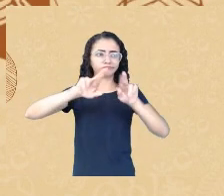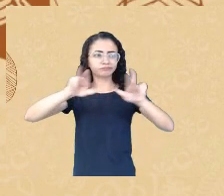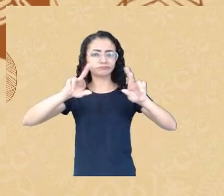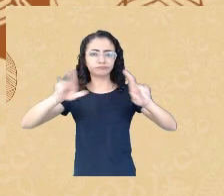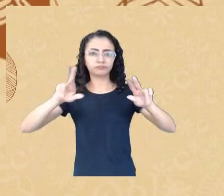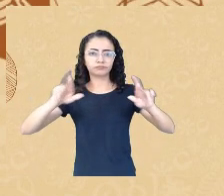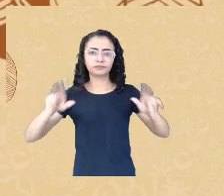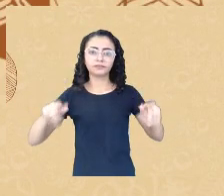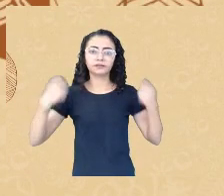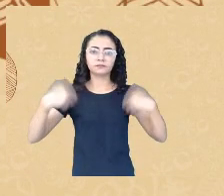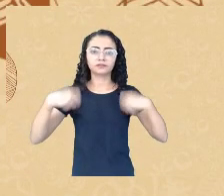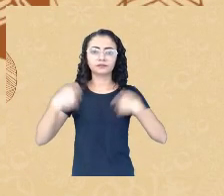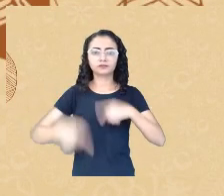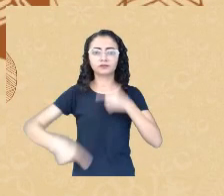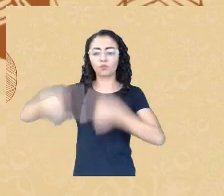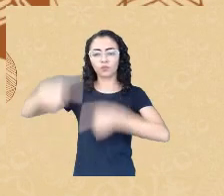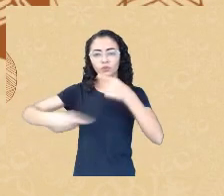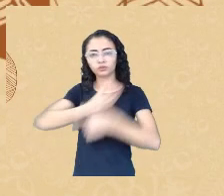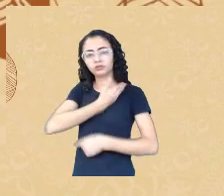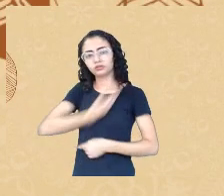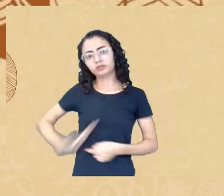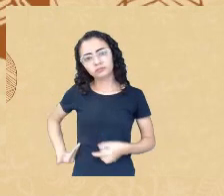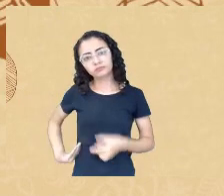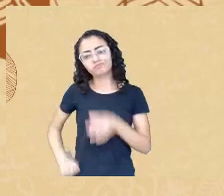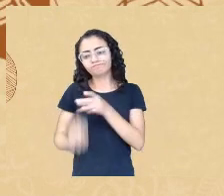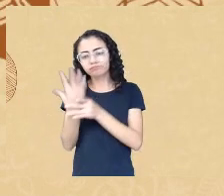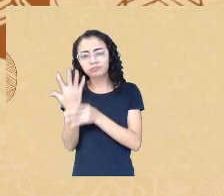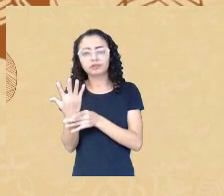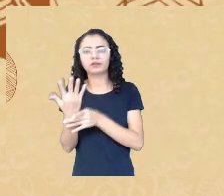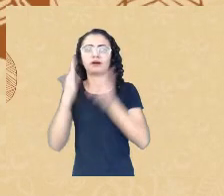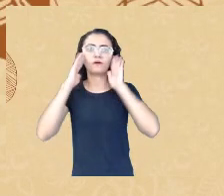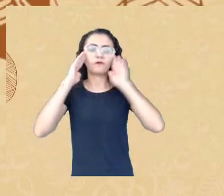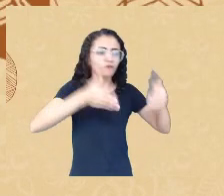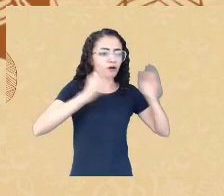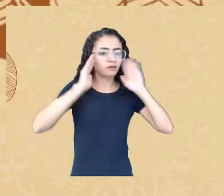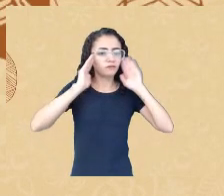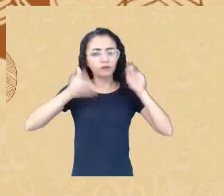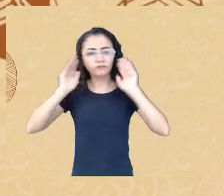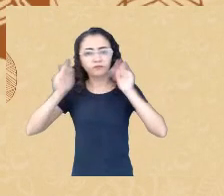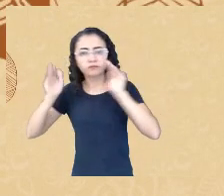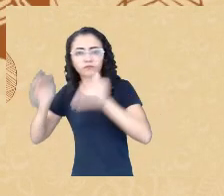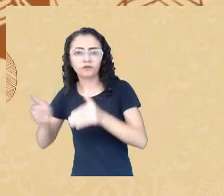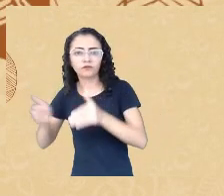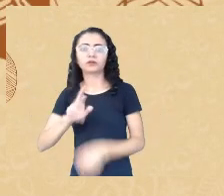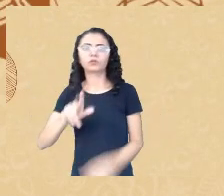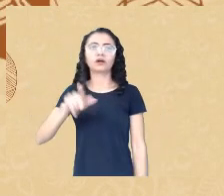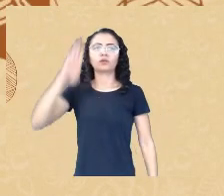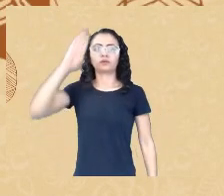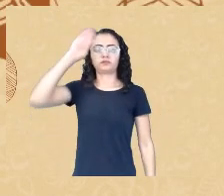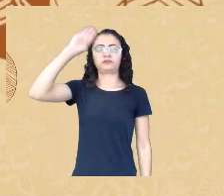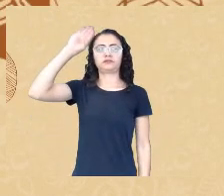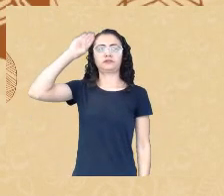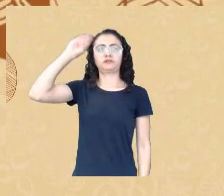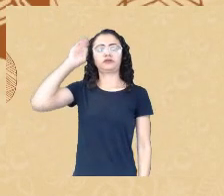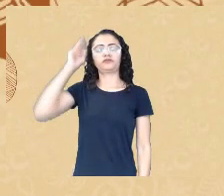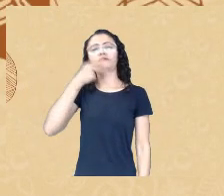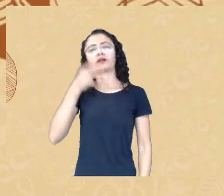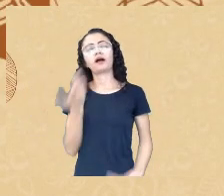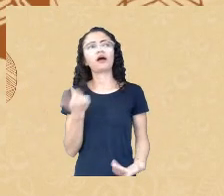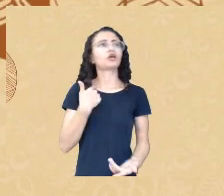especializadas para as diferentes demandas então não é por exemplo a universidade que diz ah eu contratei uma pessoa que é